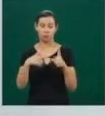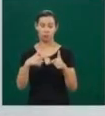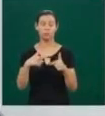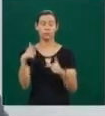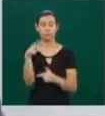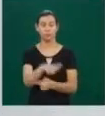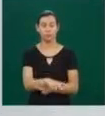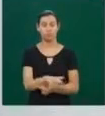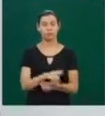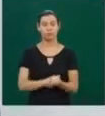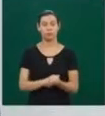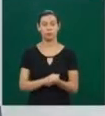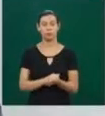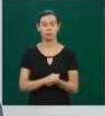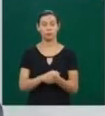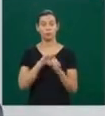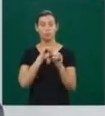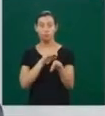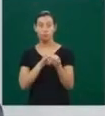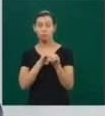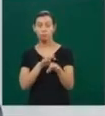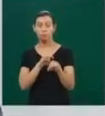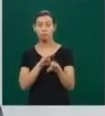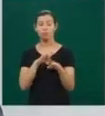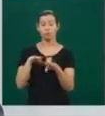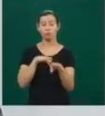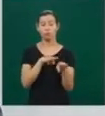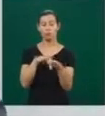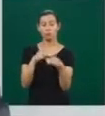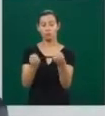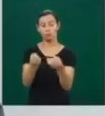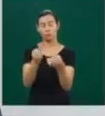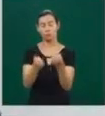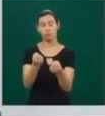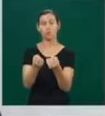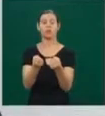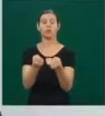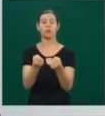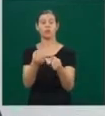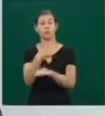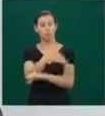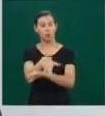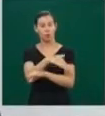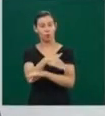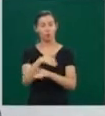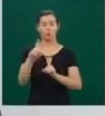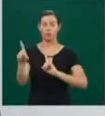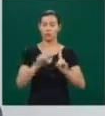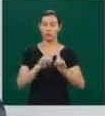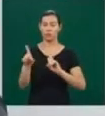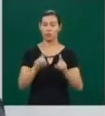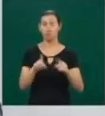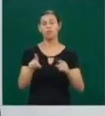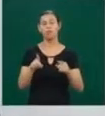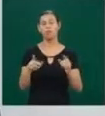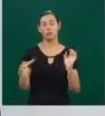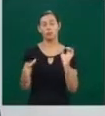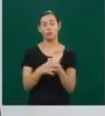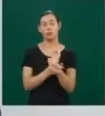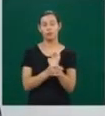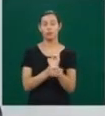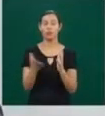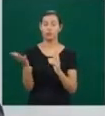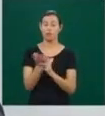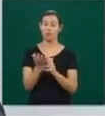ainda, tem blitz educativa sendo feita nas ruas e avenidas de Uberlândia. E outras ações também com foco na segurança. O TV Notícias faz um rápido